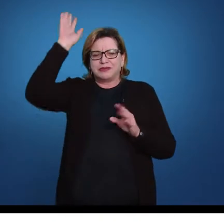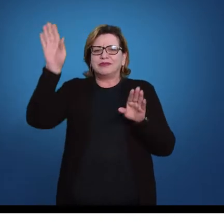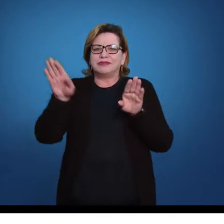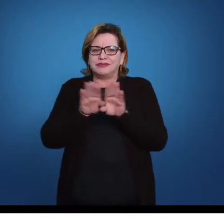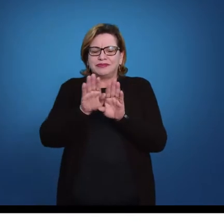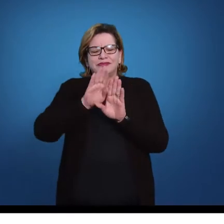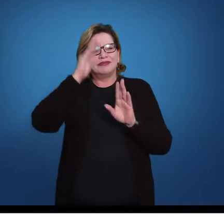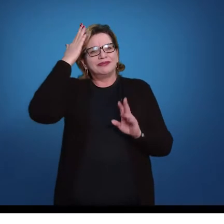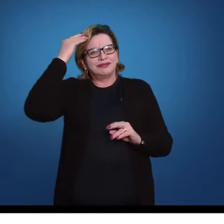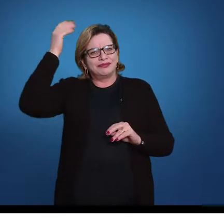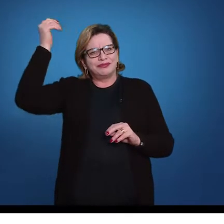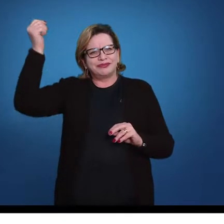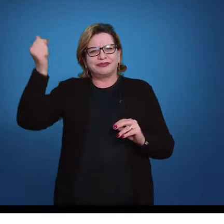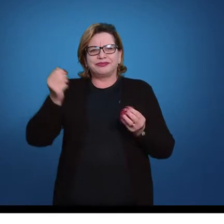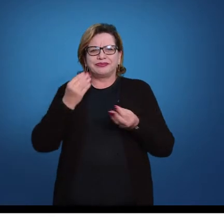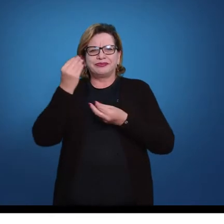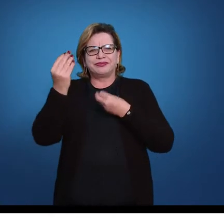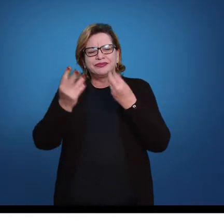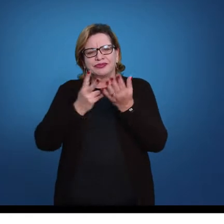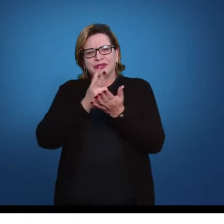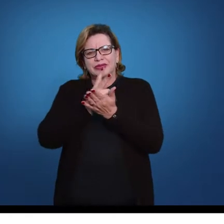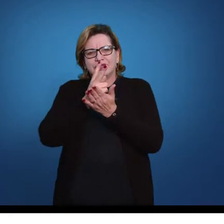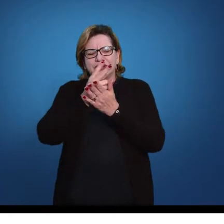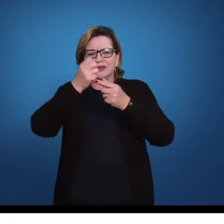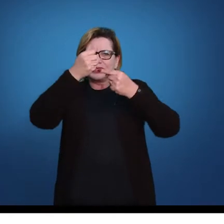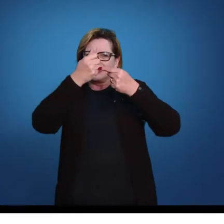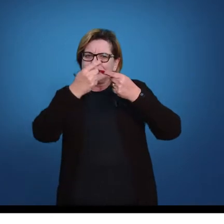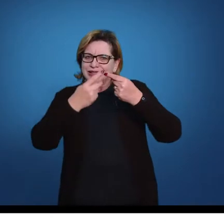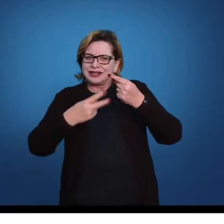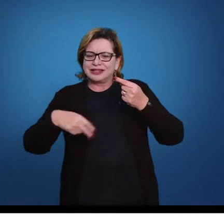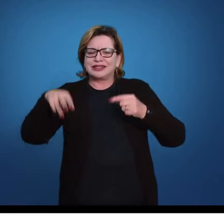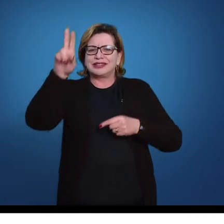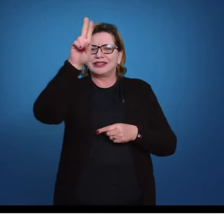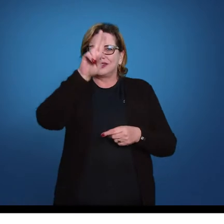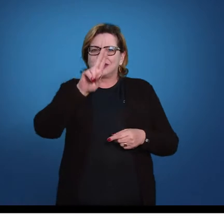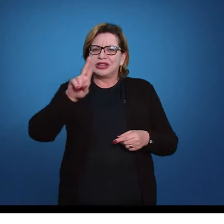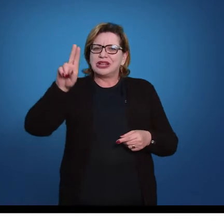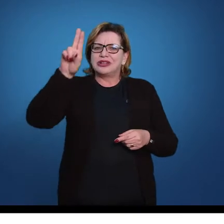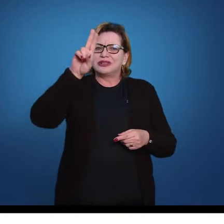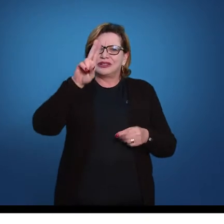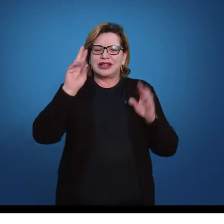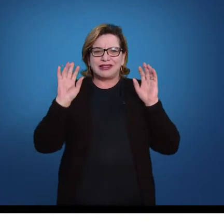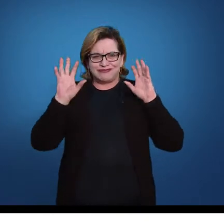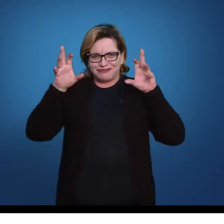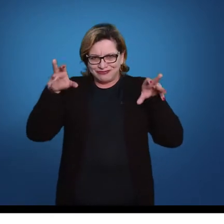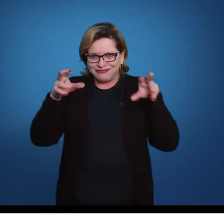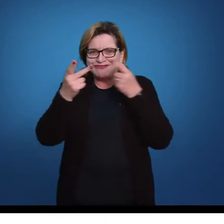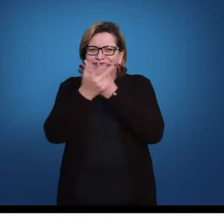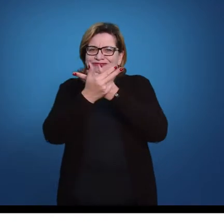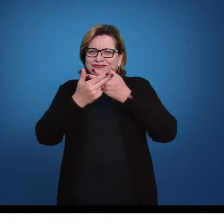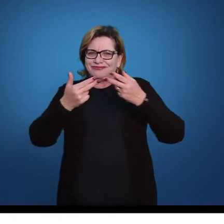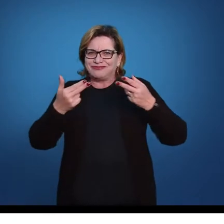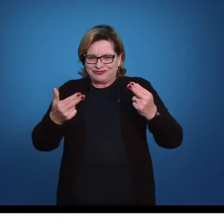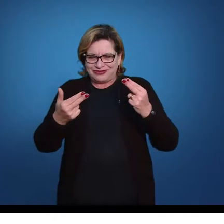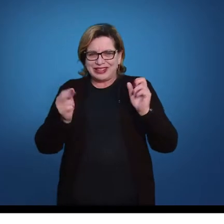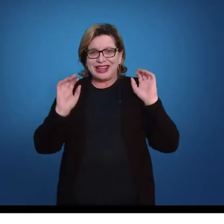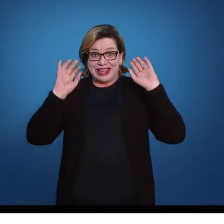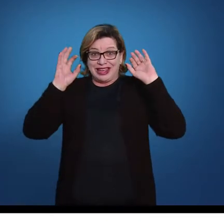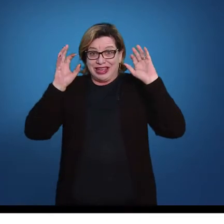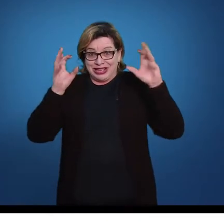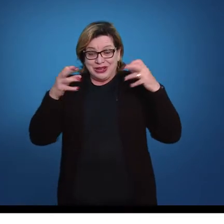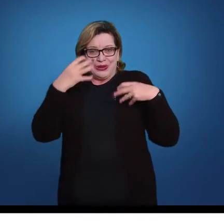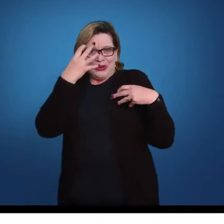bastante famoso que se caracterizou pelo uso principalmente de animais selvagens,